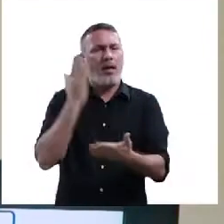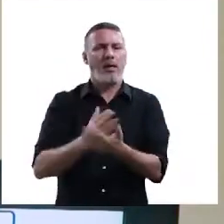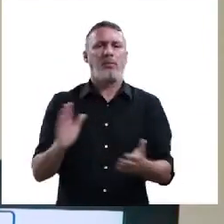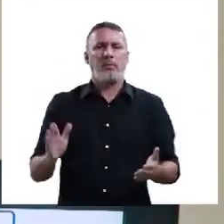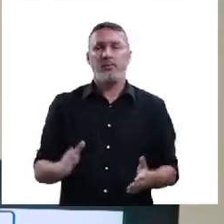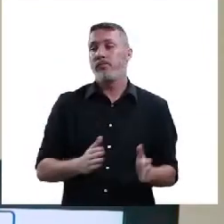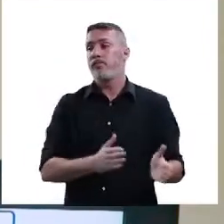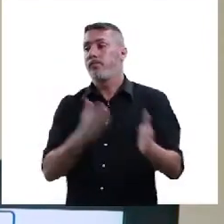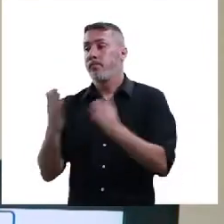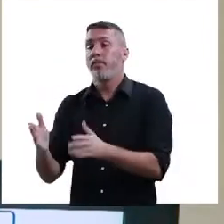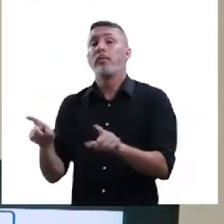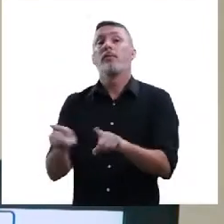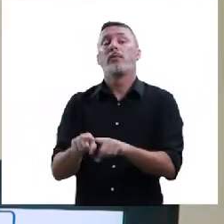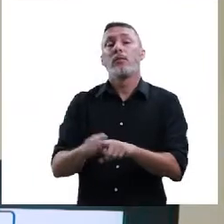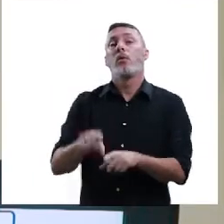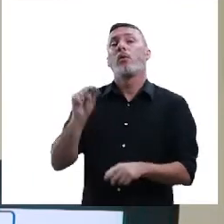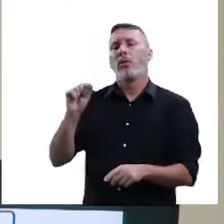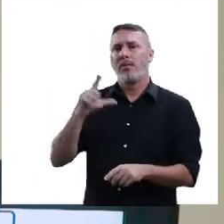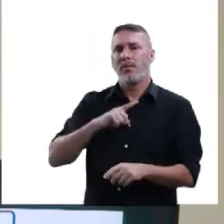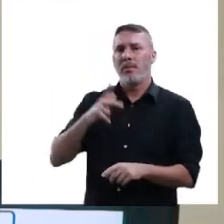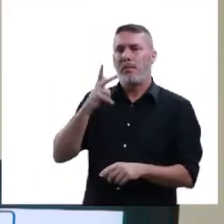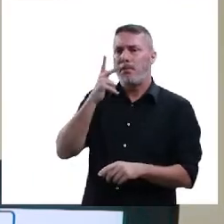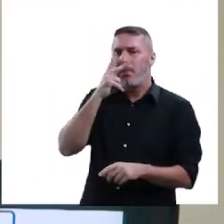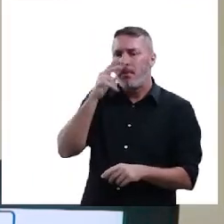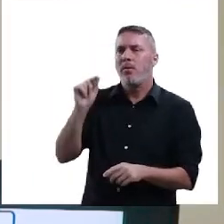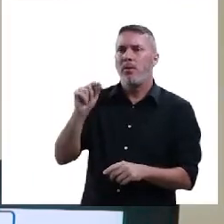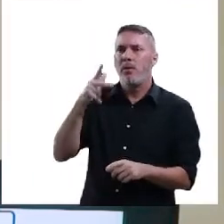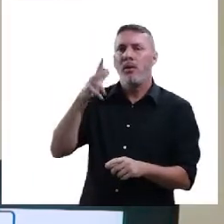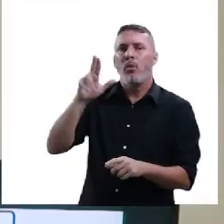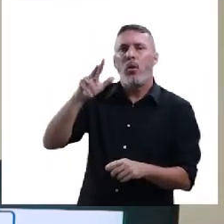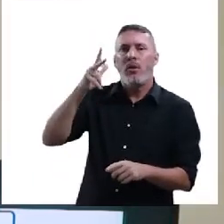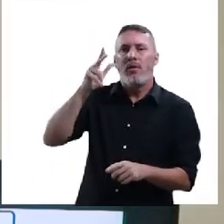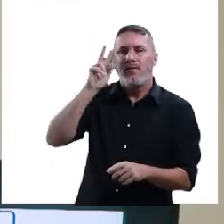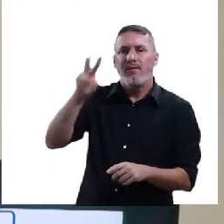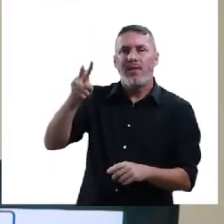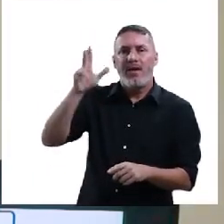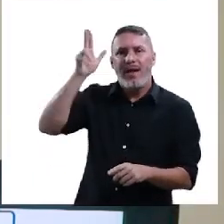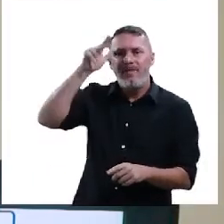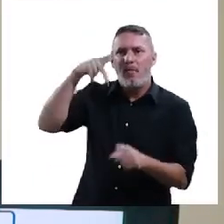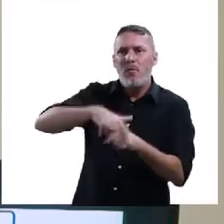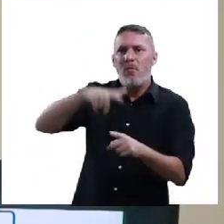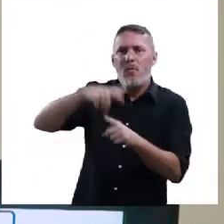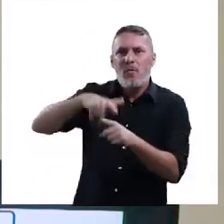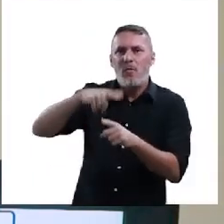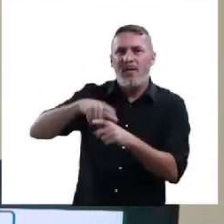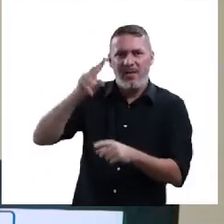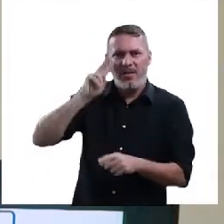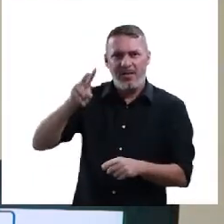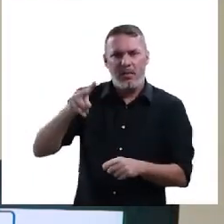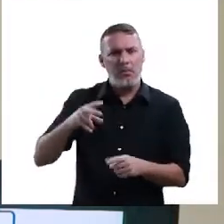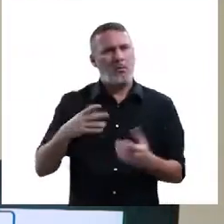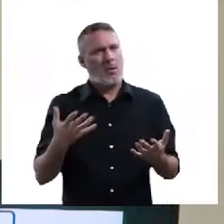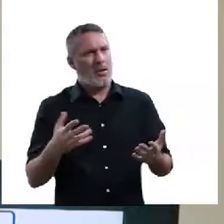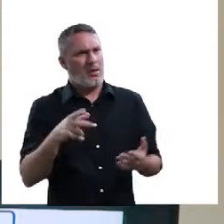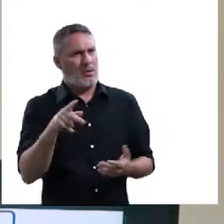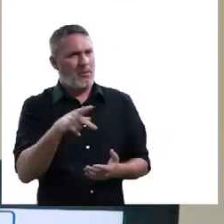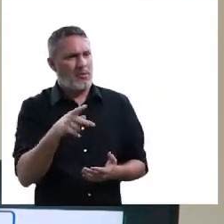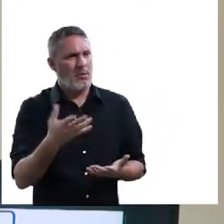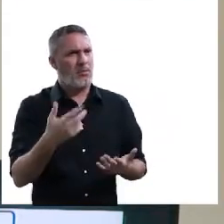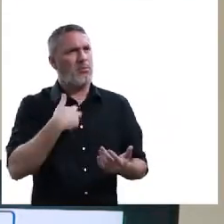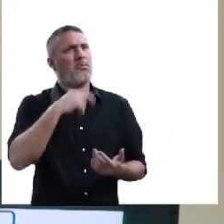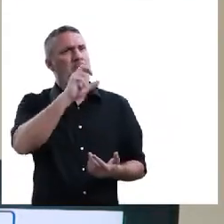violência. O outro aspecto, obrigar o trabalho excessivo ou superior à sua força. Poxa, prof, aí você pegou